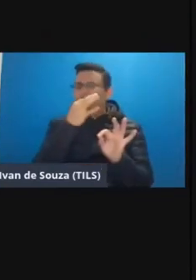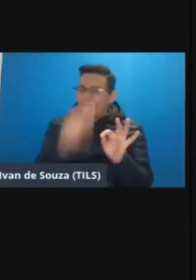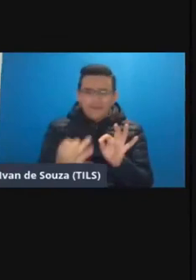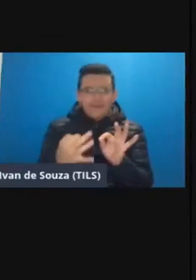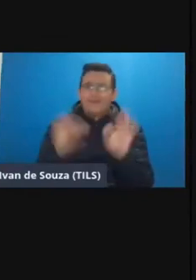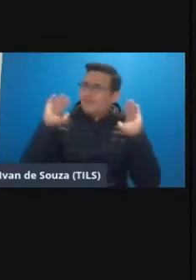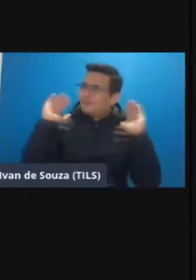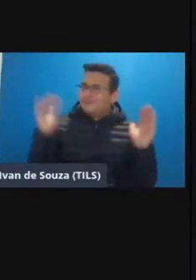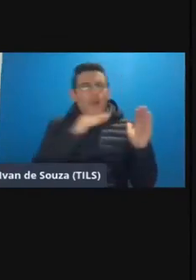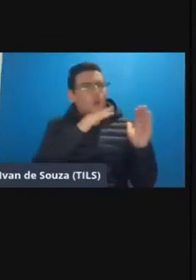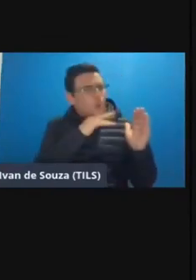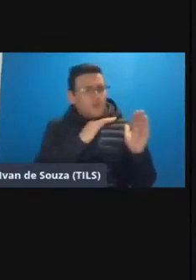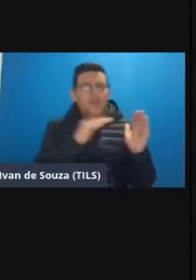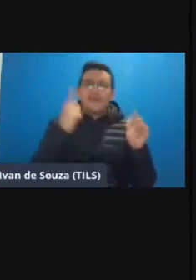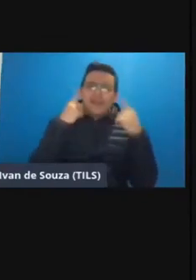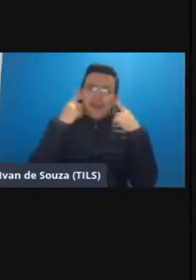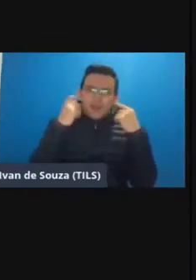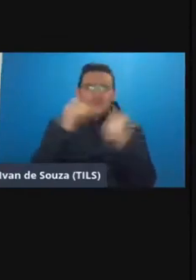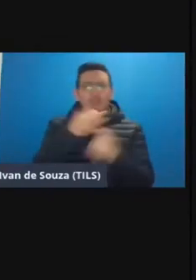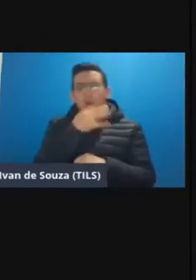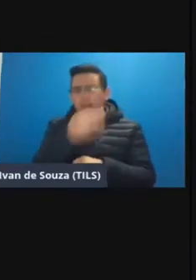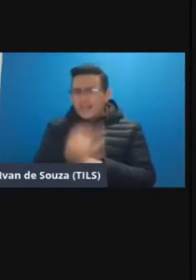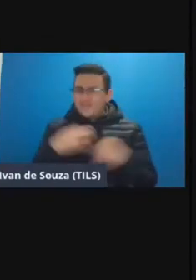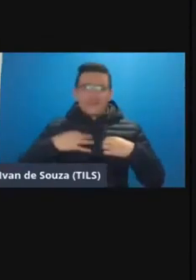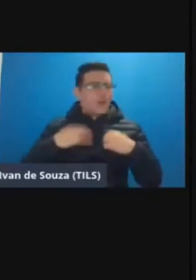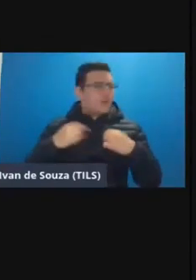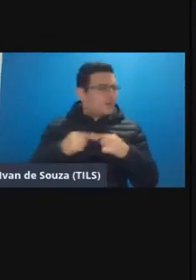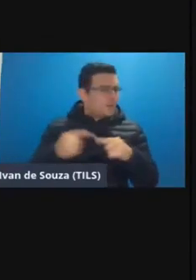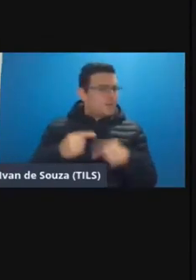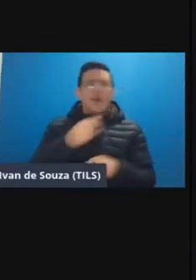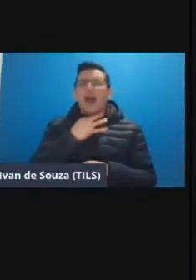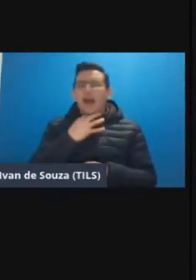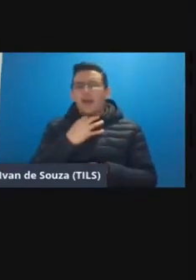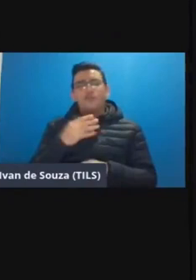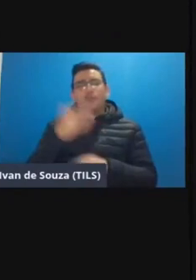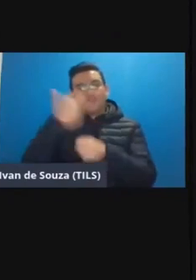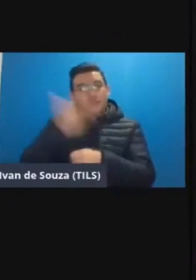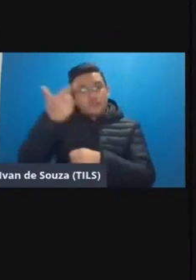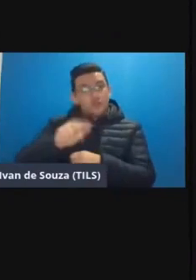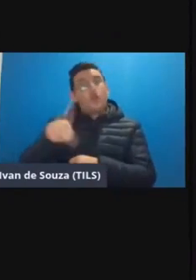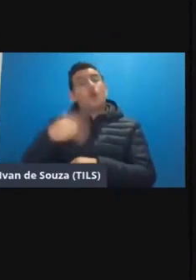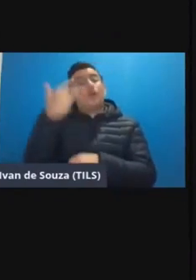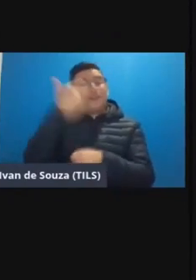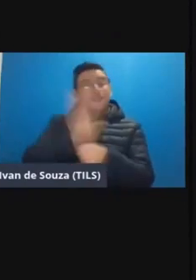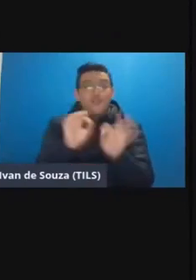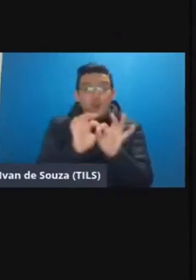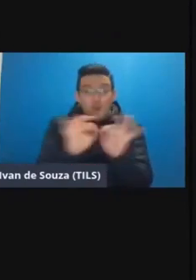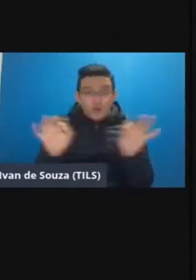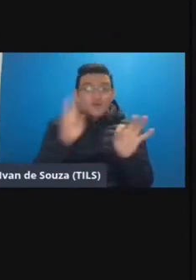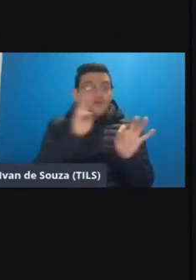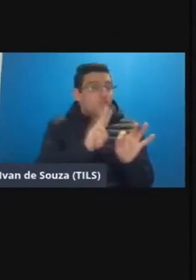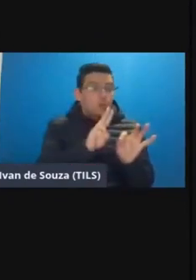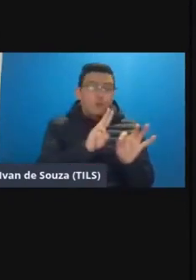cenário tá ruim esse áudio tá péssimo essa roupa não serviu eu gaguejei vou gravar tudo de novo ou você gravava ficou ótimo na hora que você